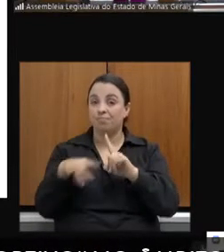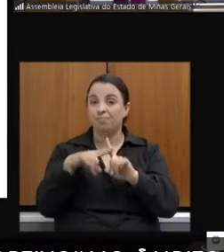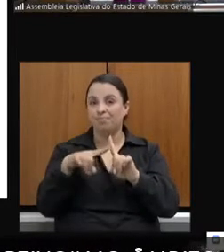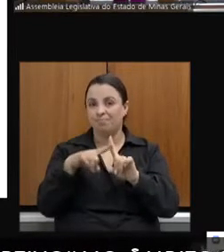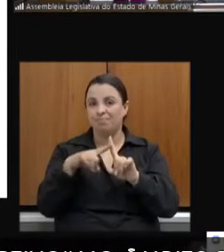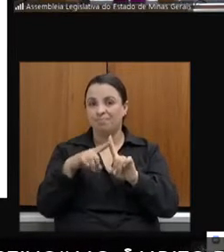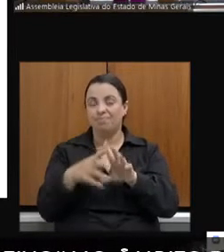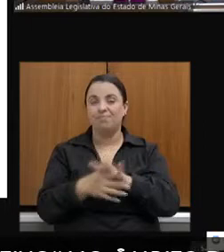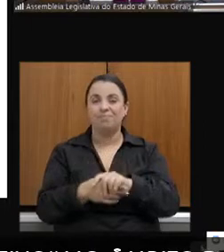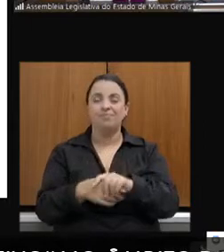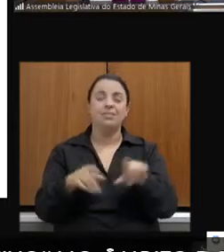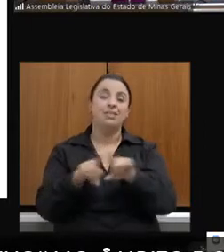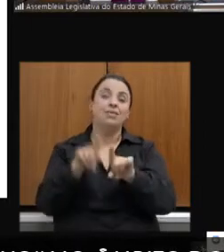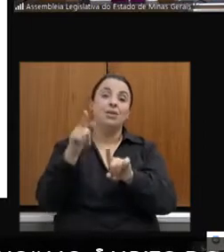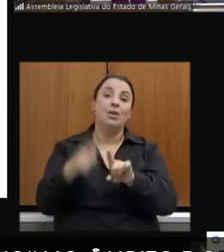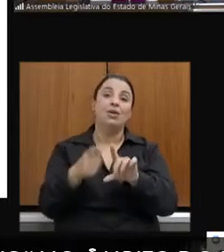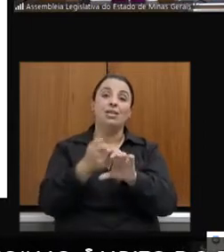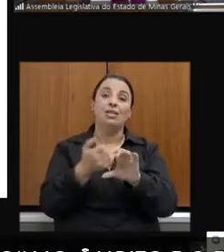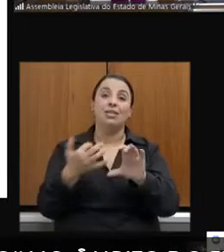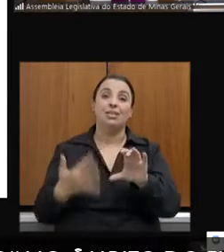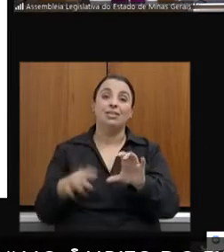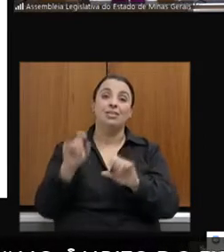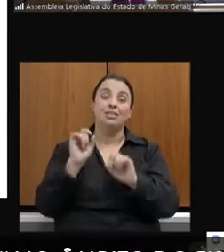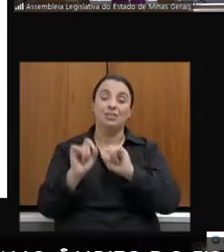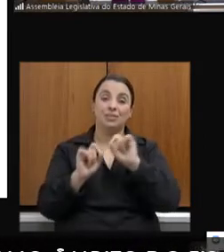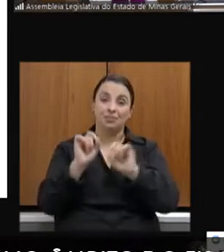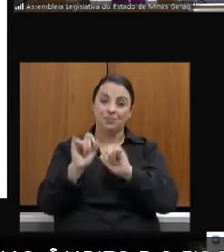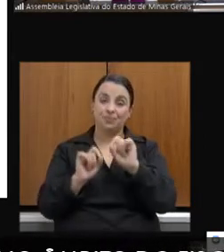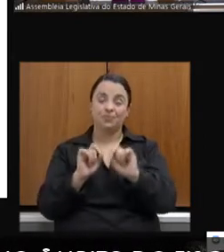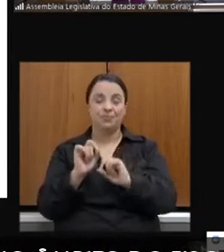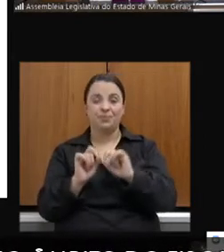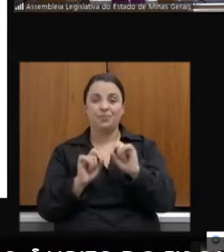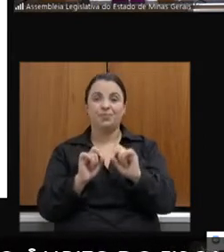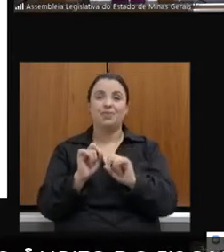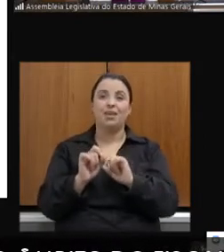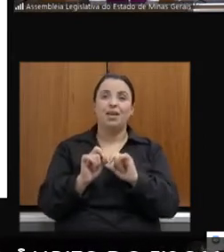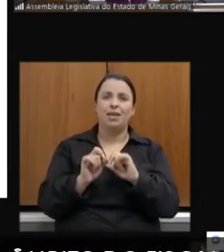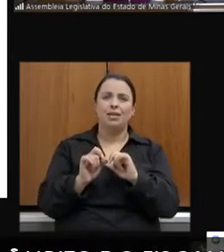outro aspecto que eles trouxeram é essa questão do...